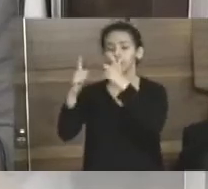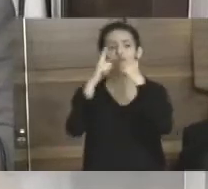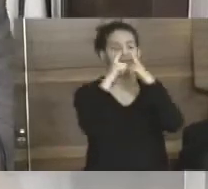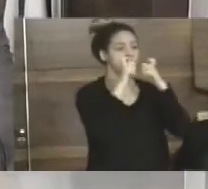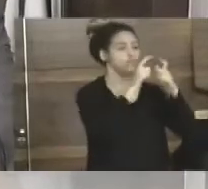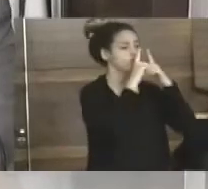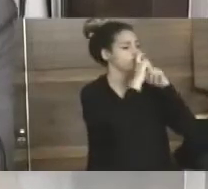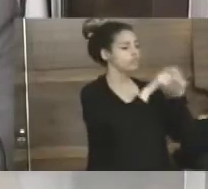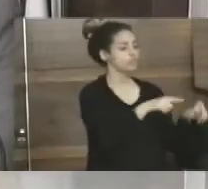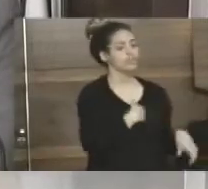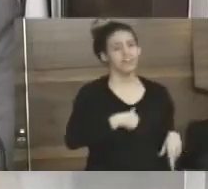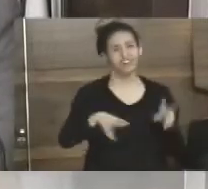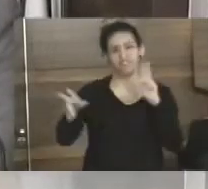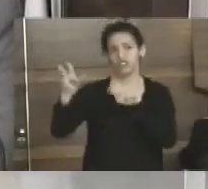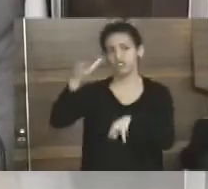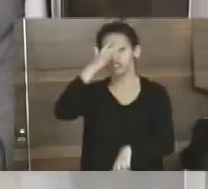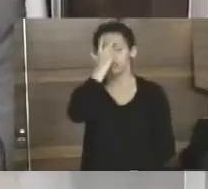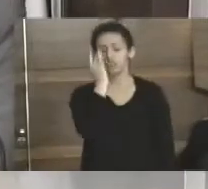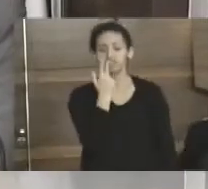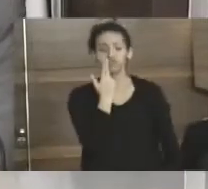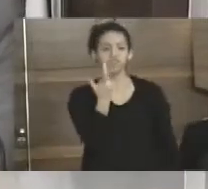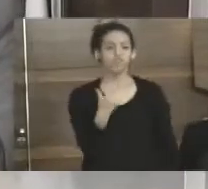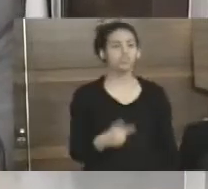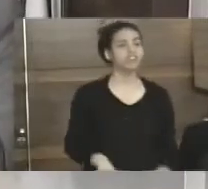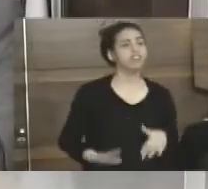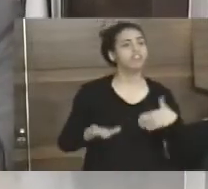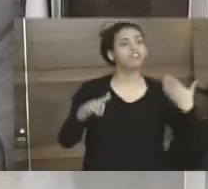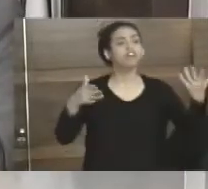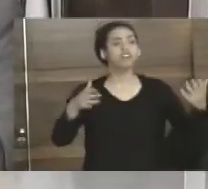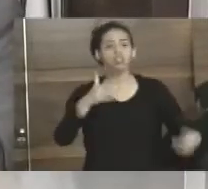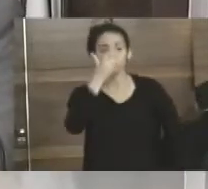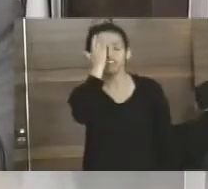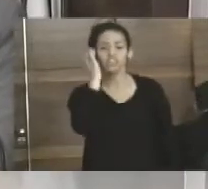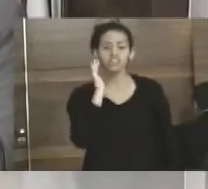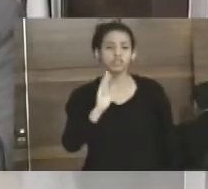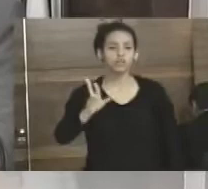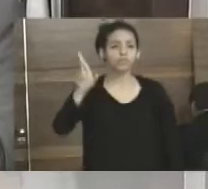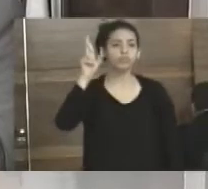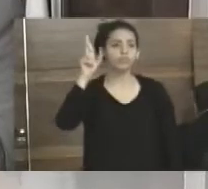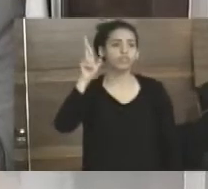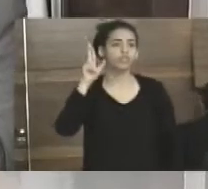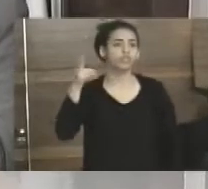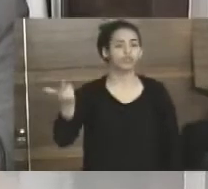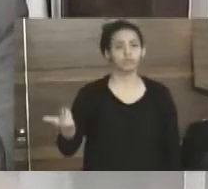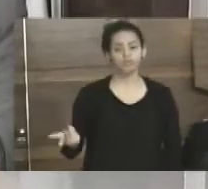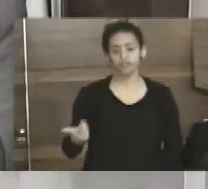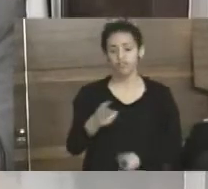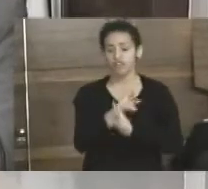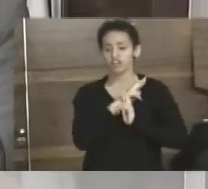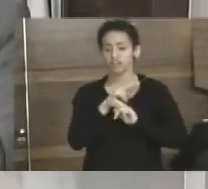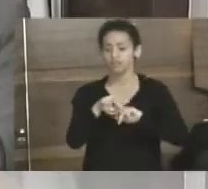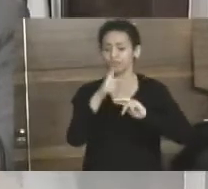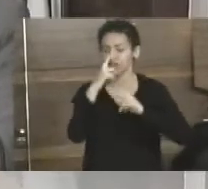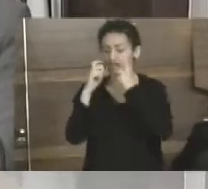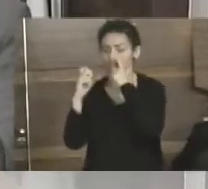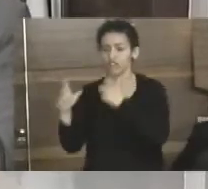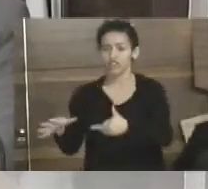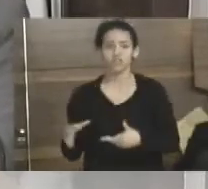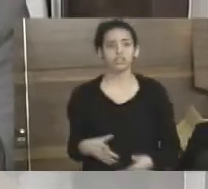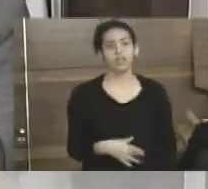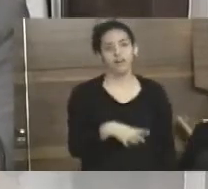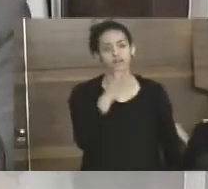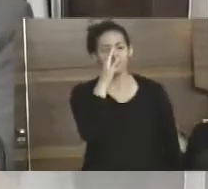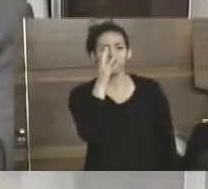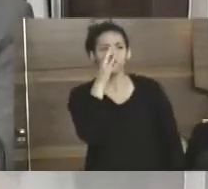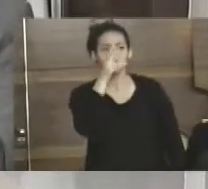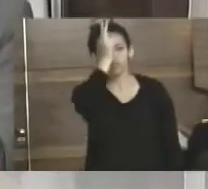Eu vejo também muitas pessoas falando assim, cadê as autoridades com esse entulho aqui na rua? Que absurdo o prefeito com esse